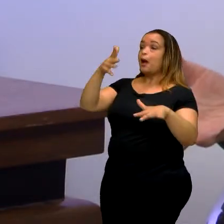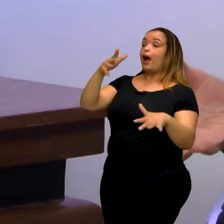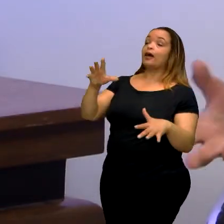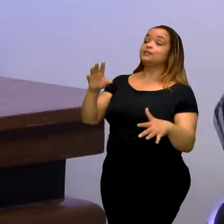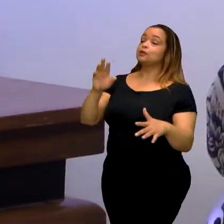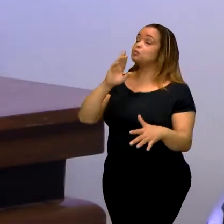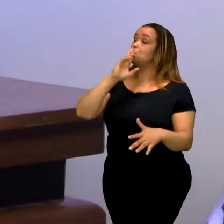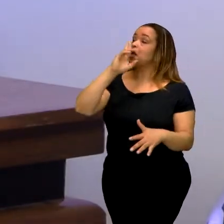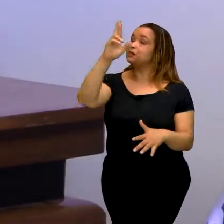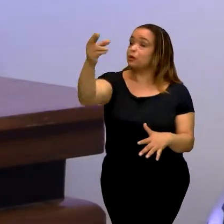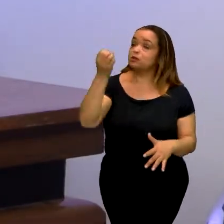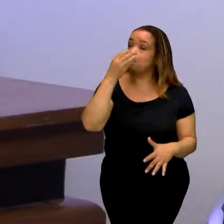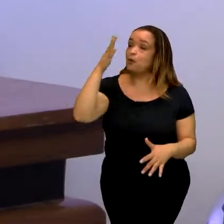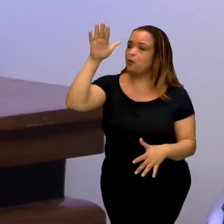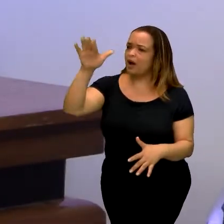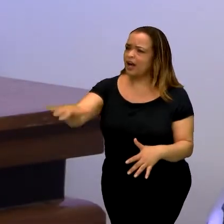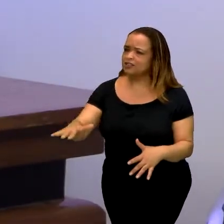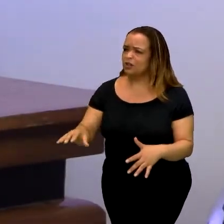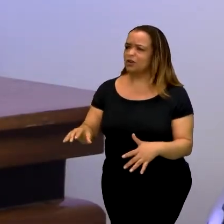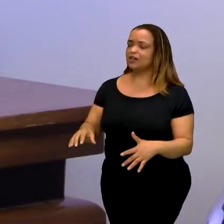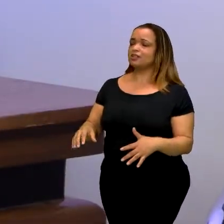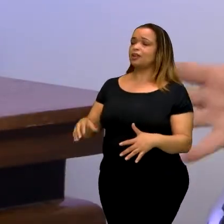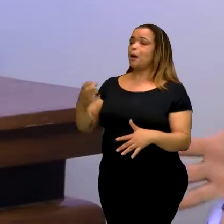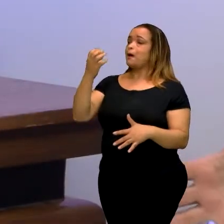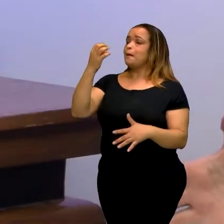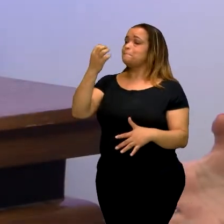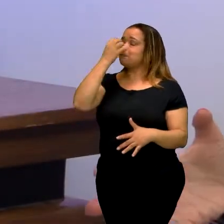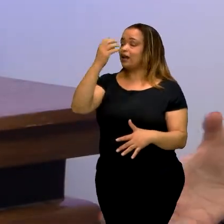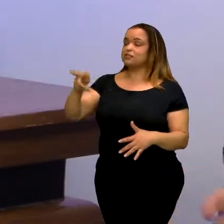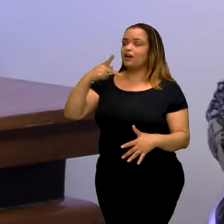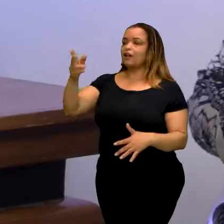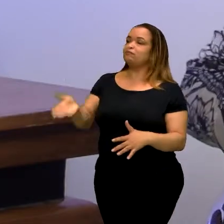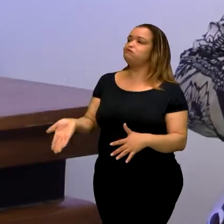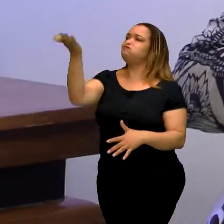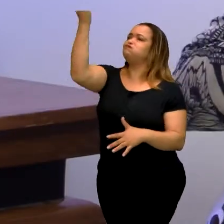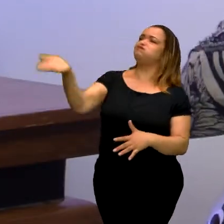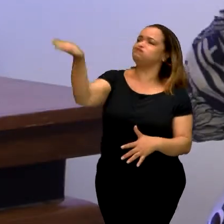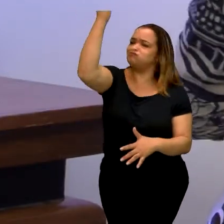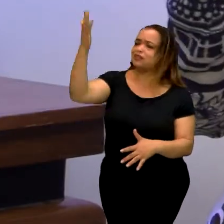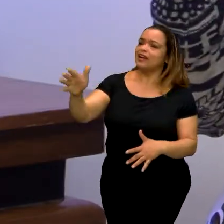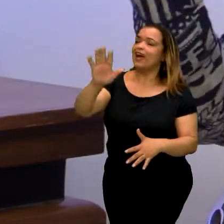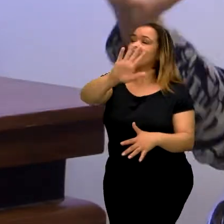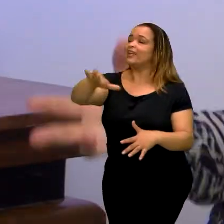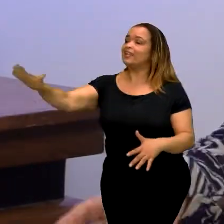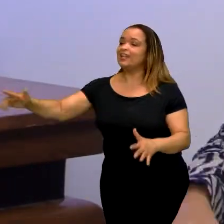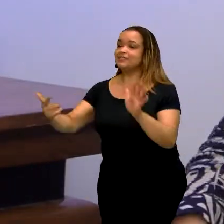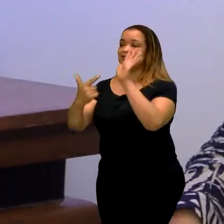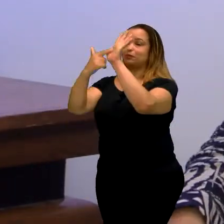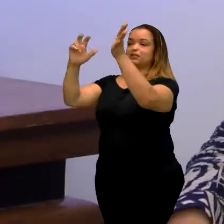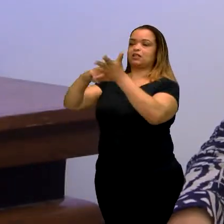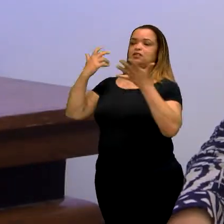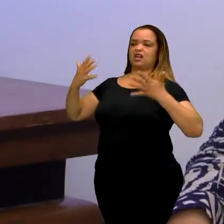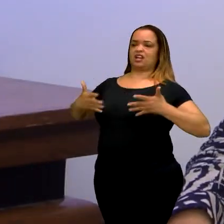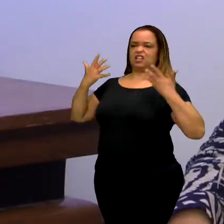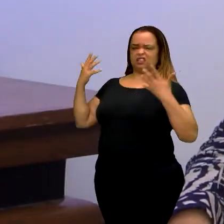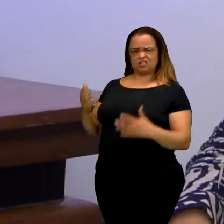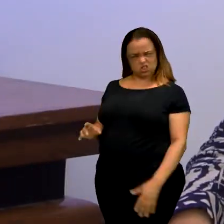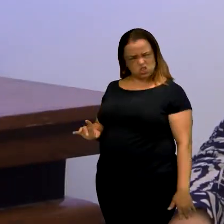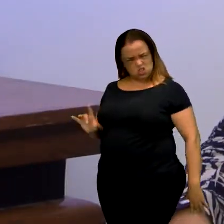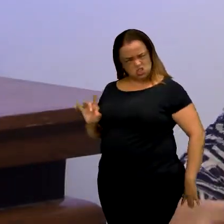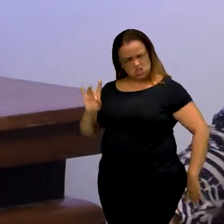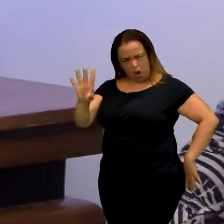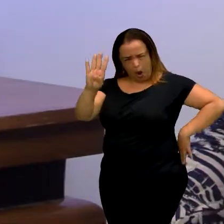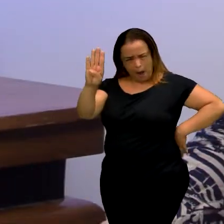boa tarde. Aí ele fala assim, mais alto. Todas as crianças que gritam com aquela alegria. Boa tarde. Eu falei, só isso?